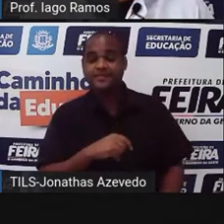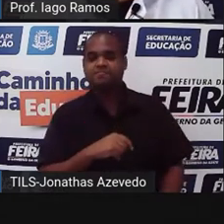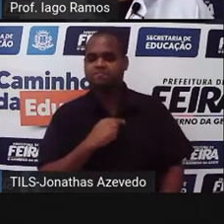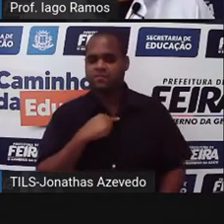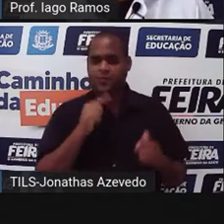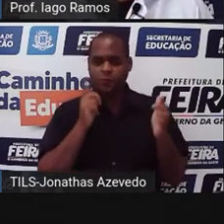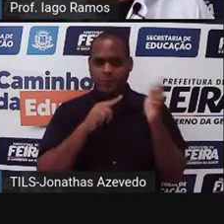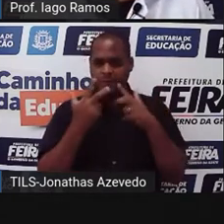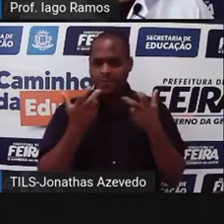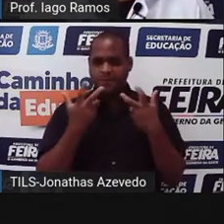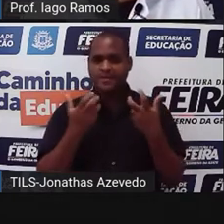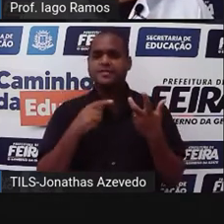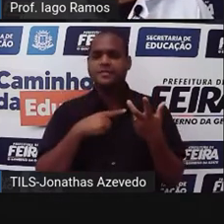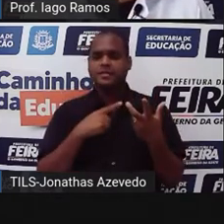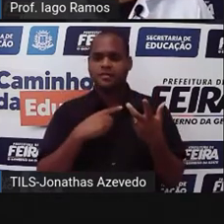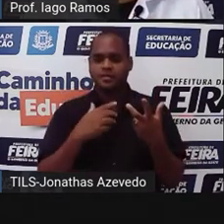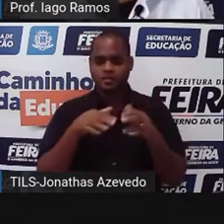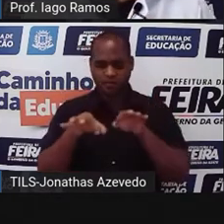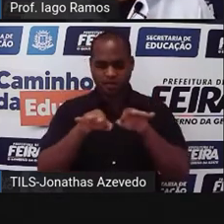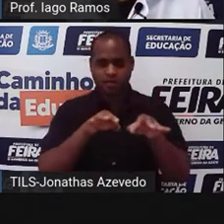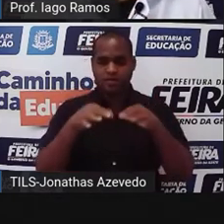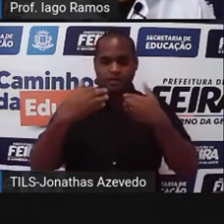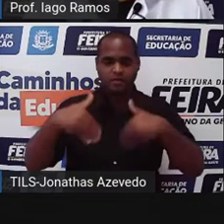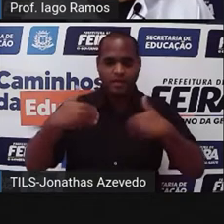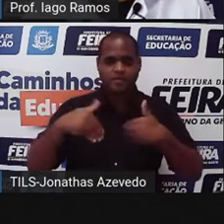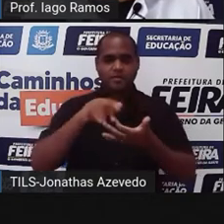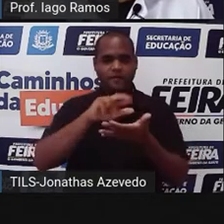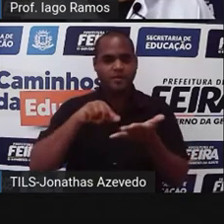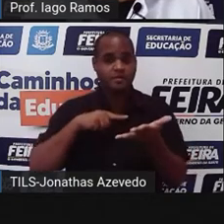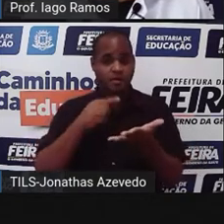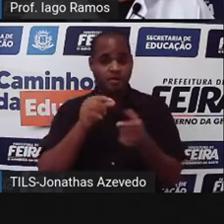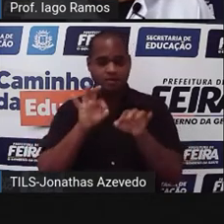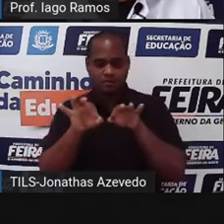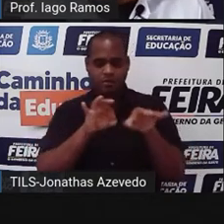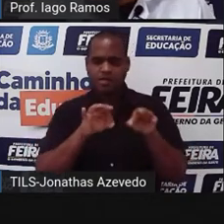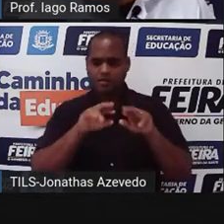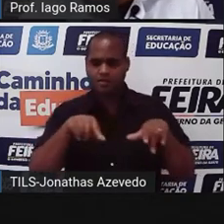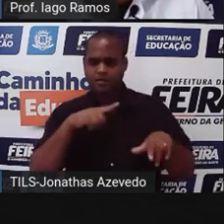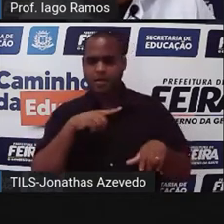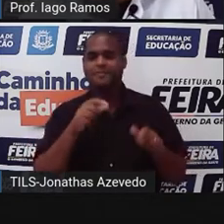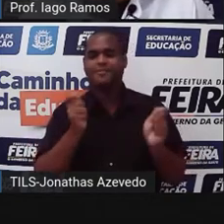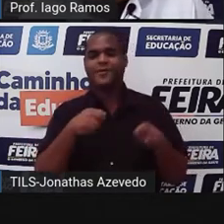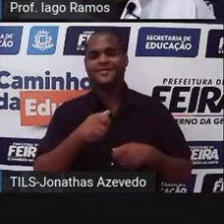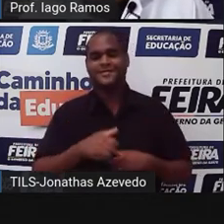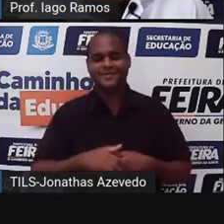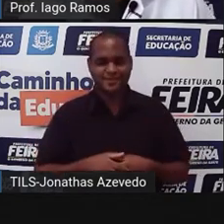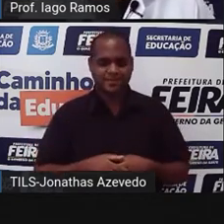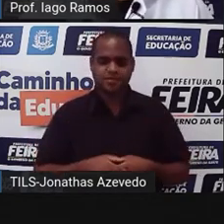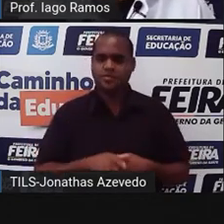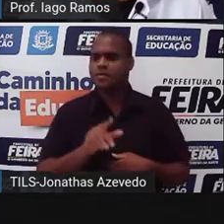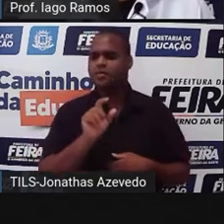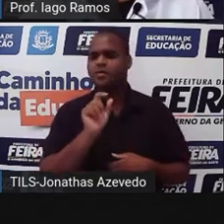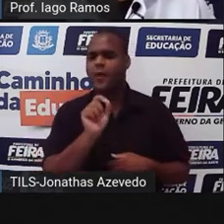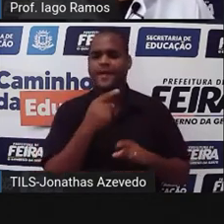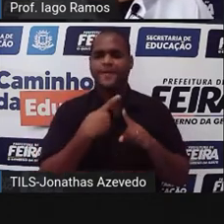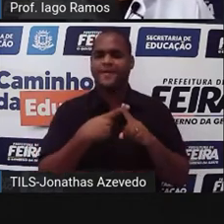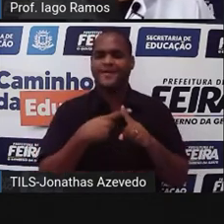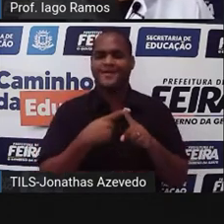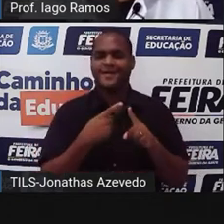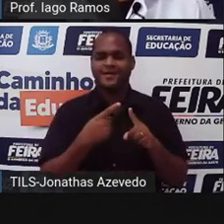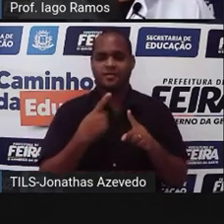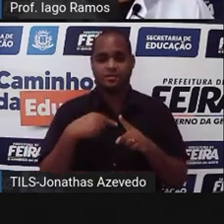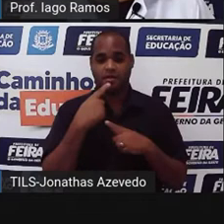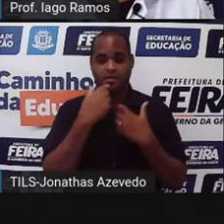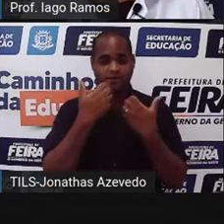Conseguiu perceber isso com esses testezinhos que a gente fez? Pois bem. Mas por que a gente está falando